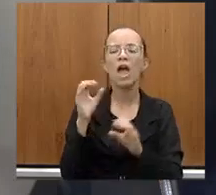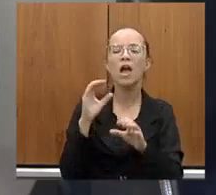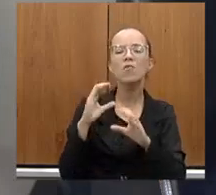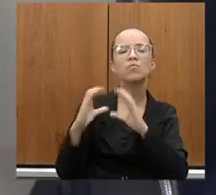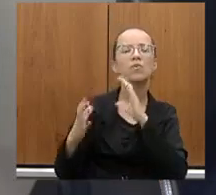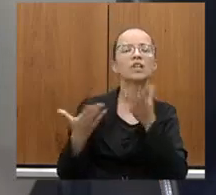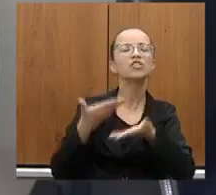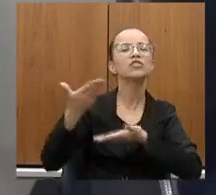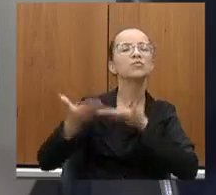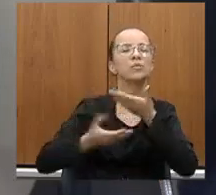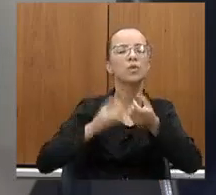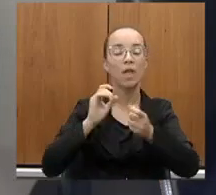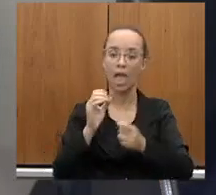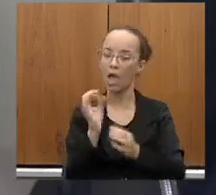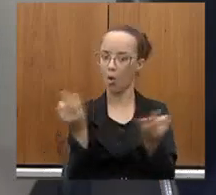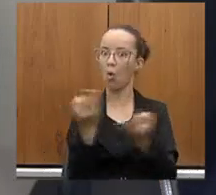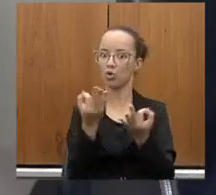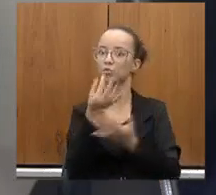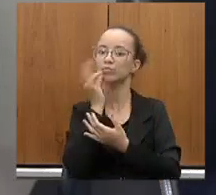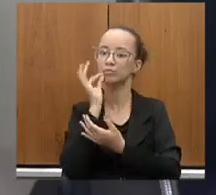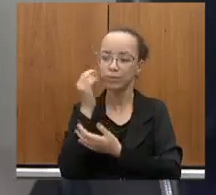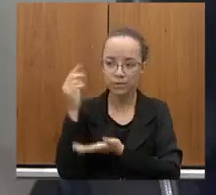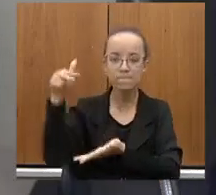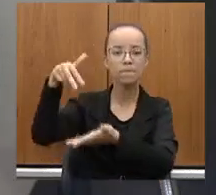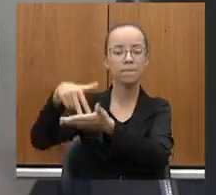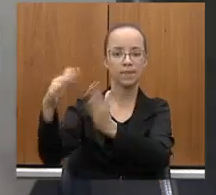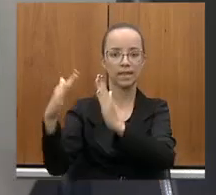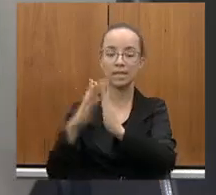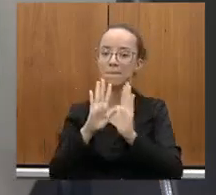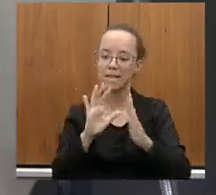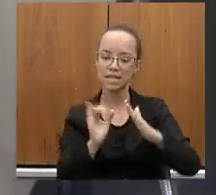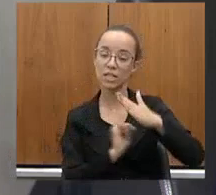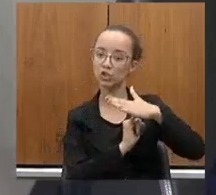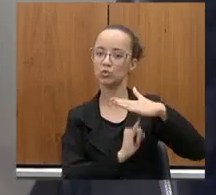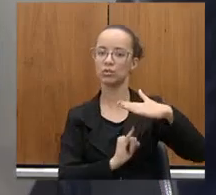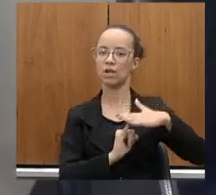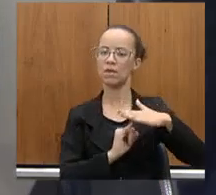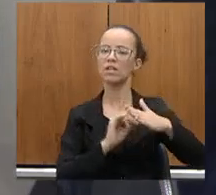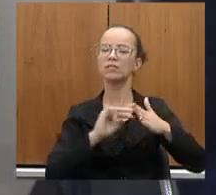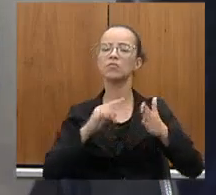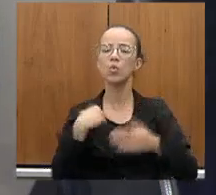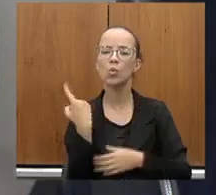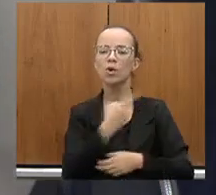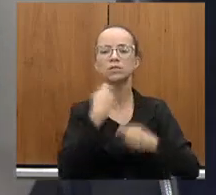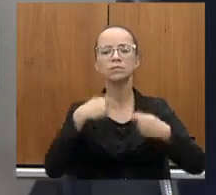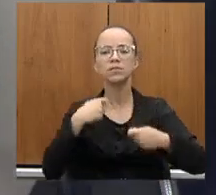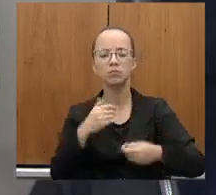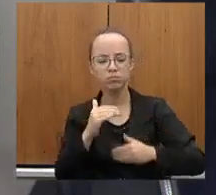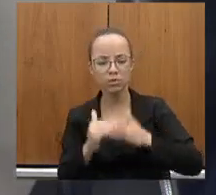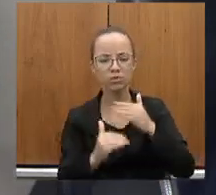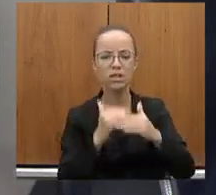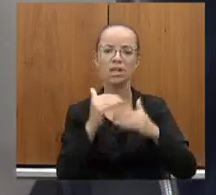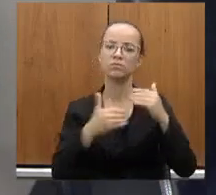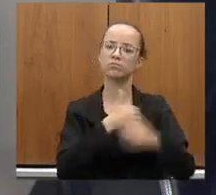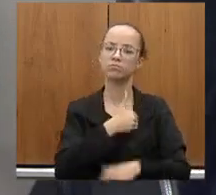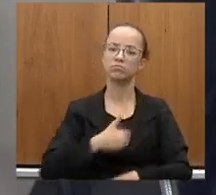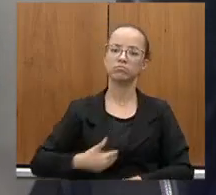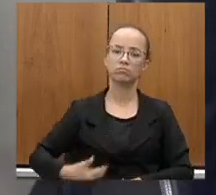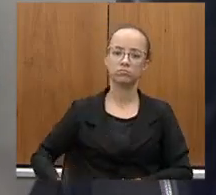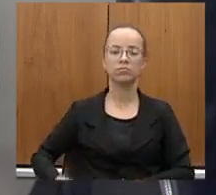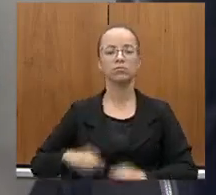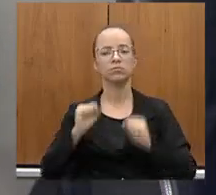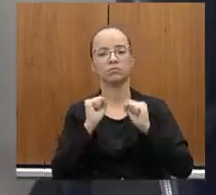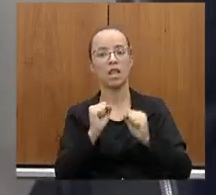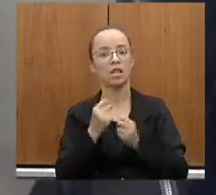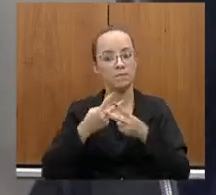café na casa das pessoas, mas o que eu estou dizendo é que, institucionalmente, nós precisaríamos de um processo em que o governo do Estado tivesse